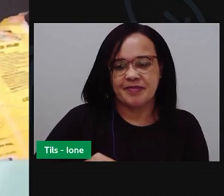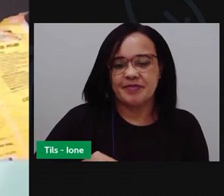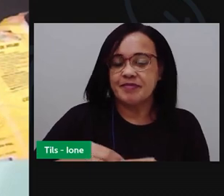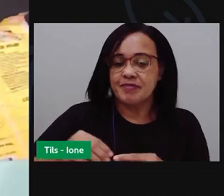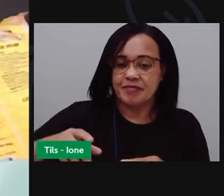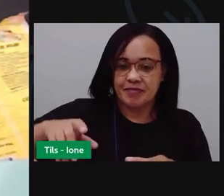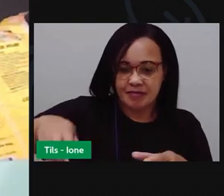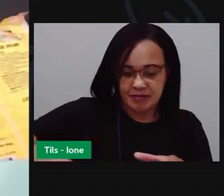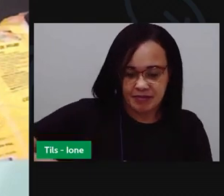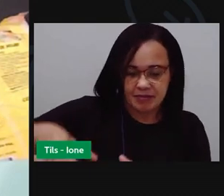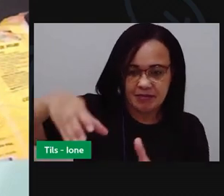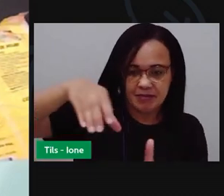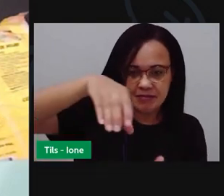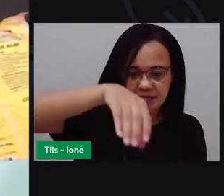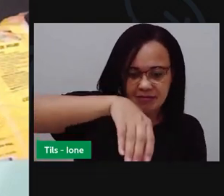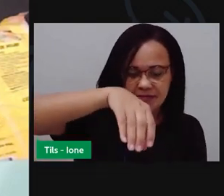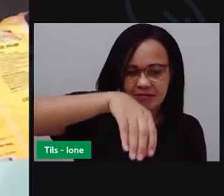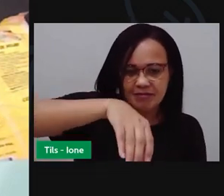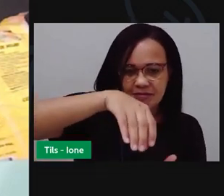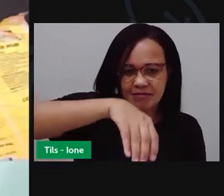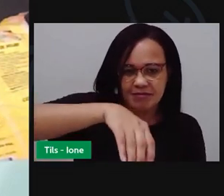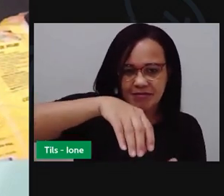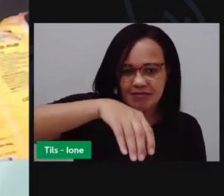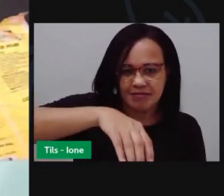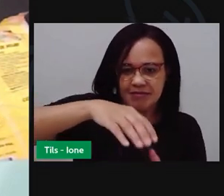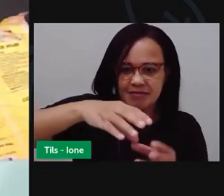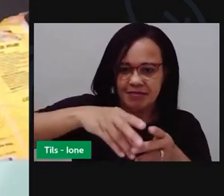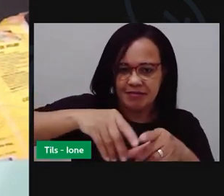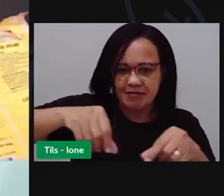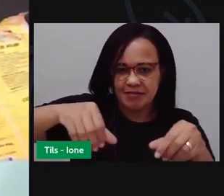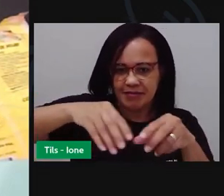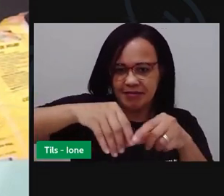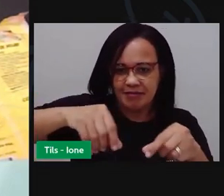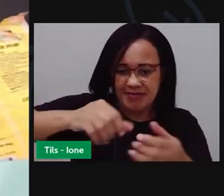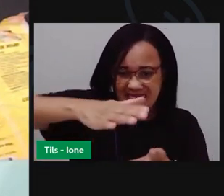não quero que essa massa fique